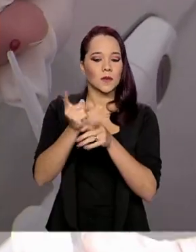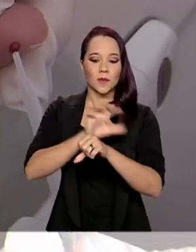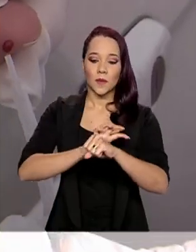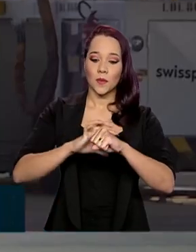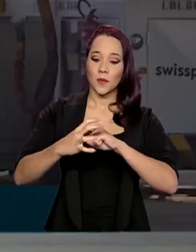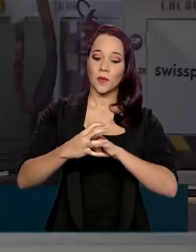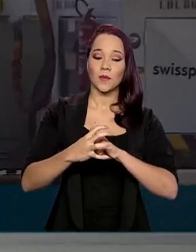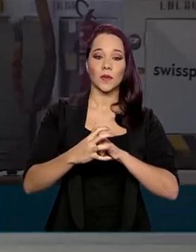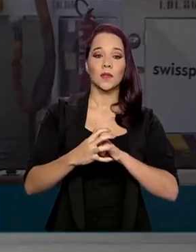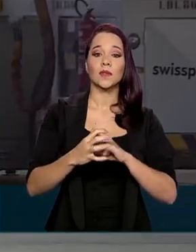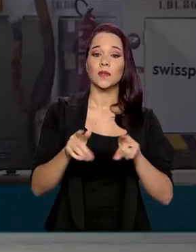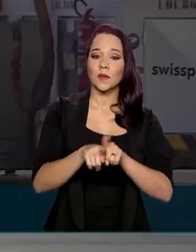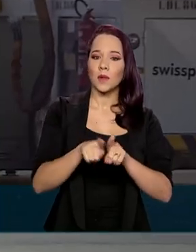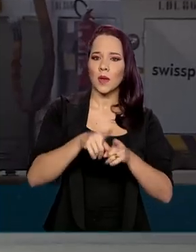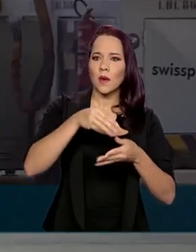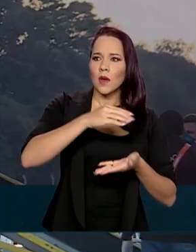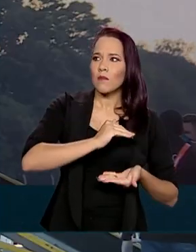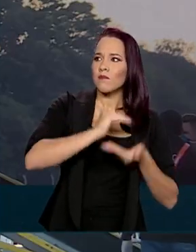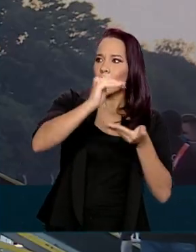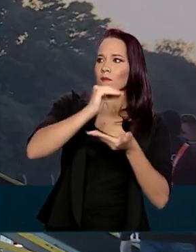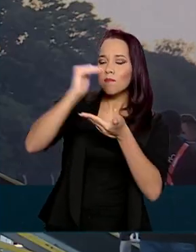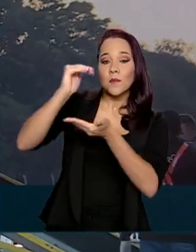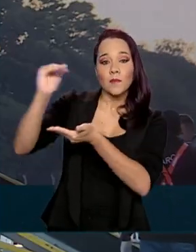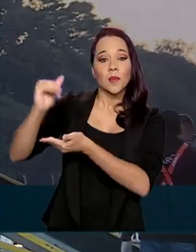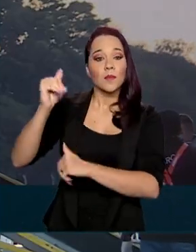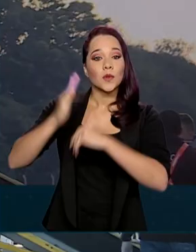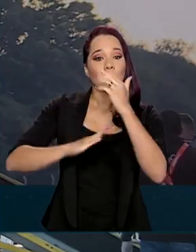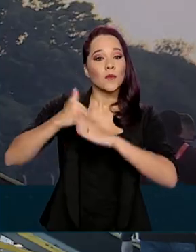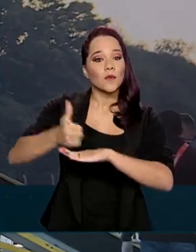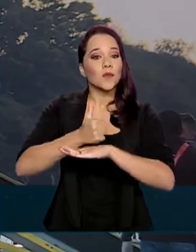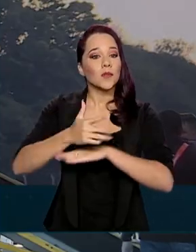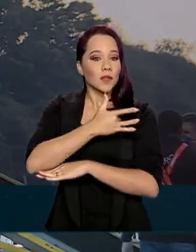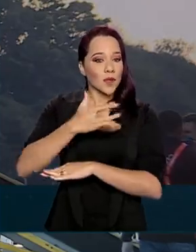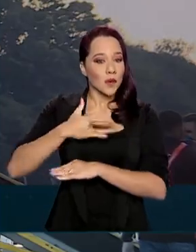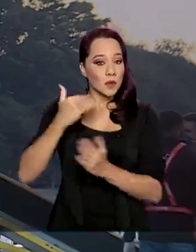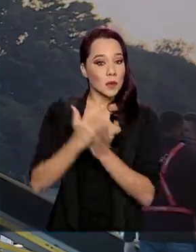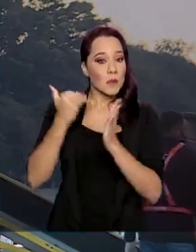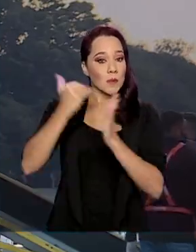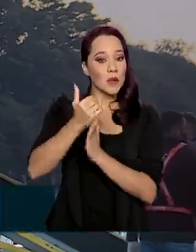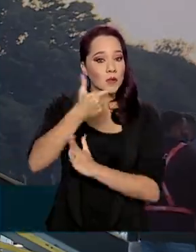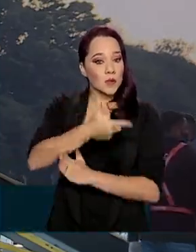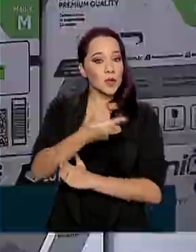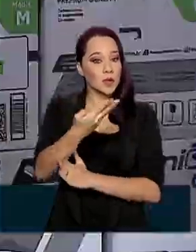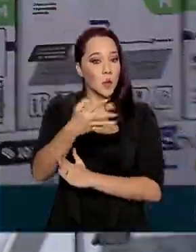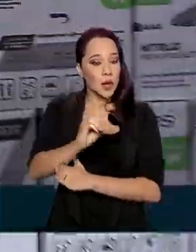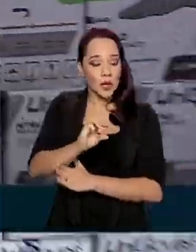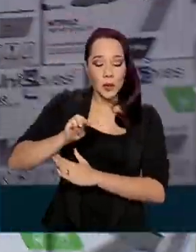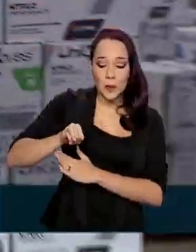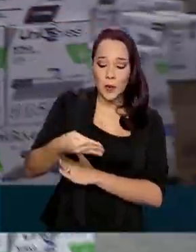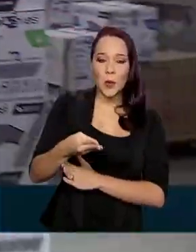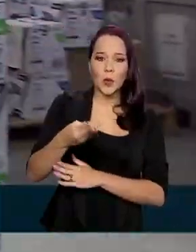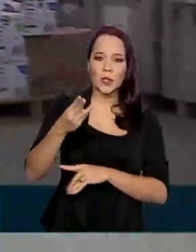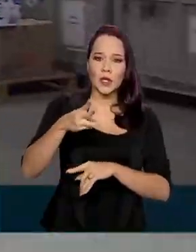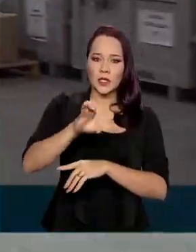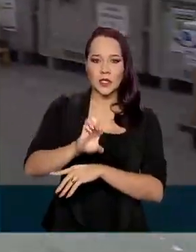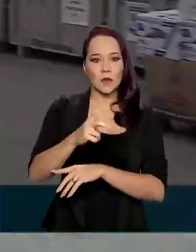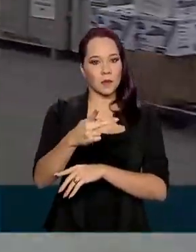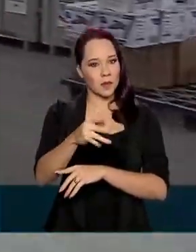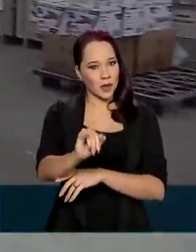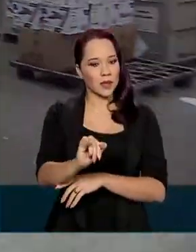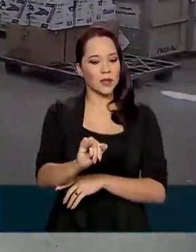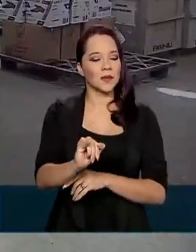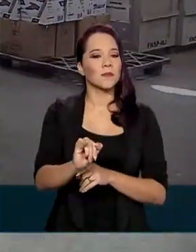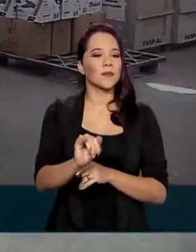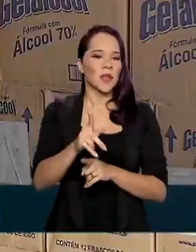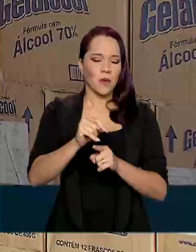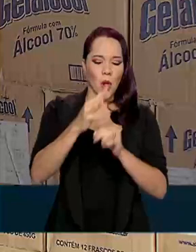-19 e distribuídos aos profissionais de saúde, mais de 240 milhões de itens de proteção individual,